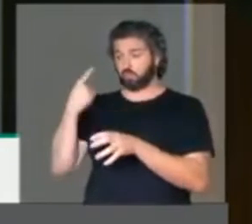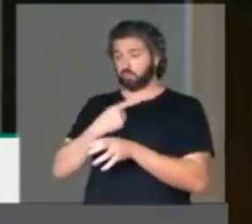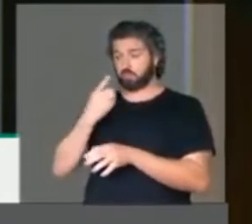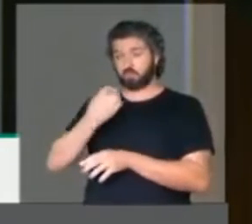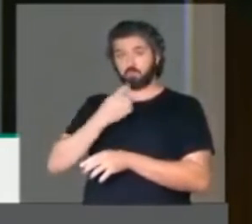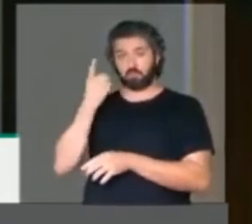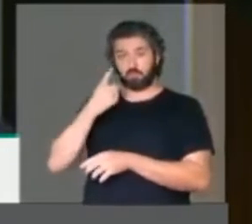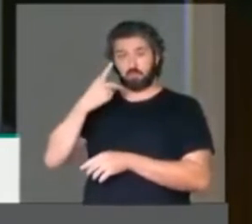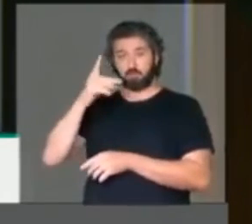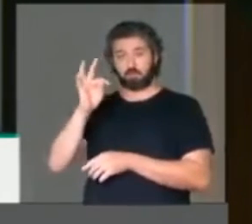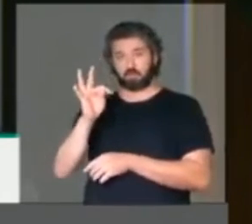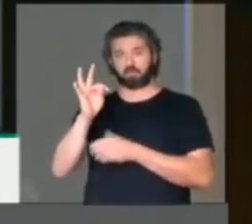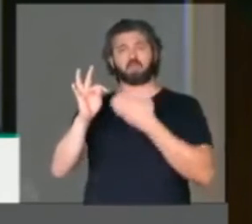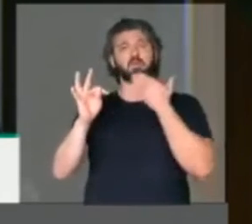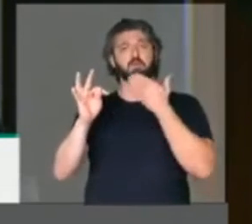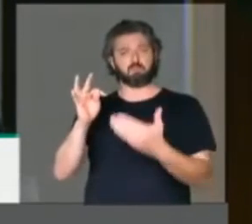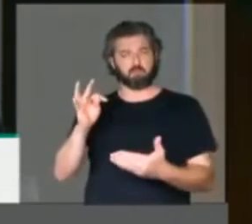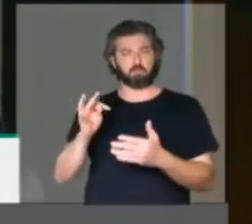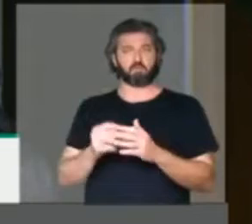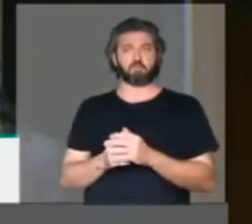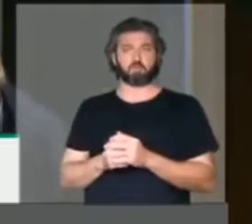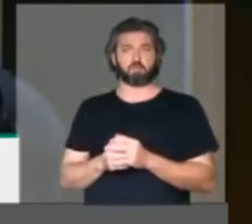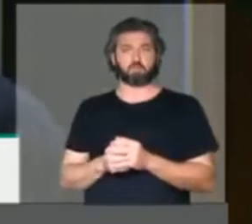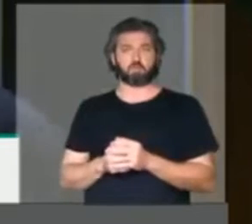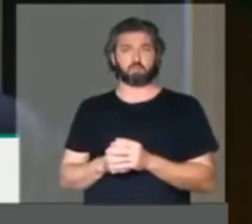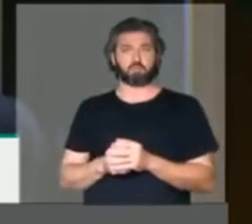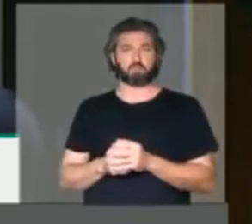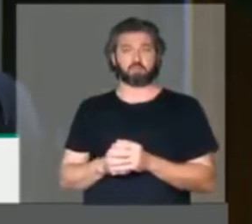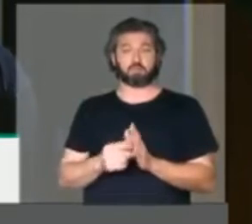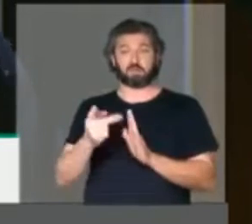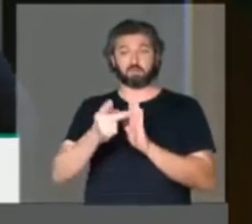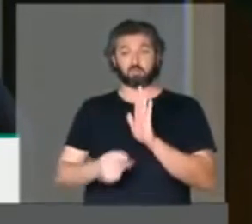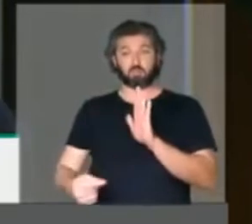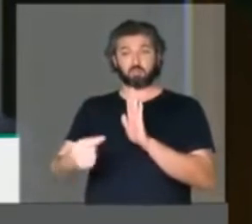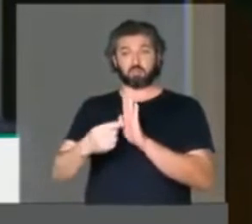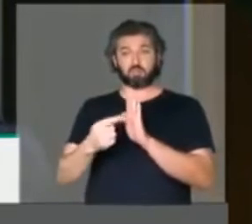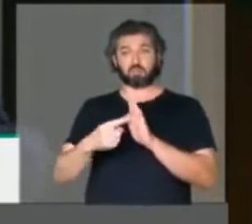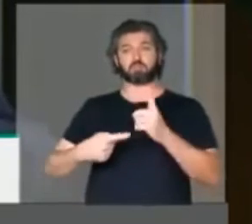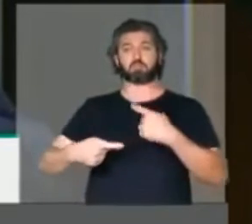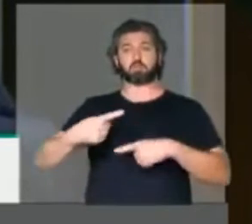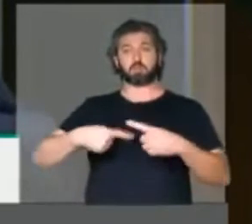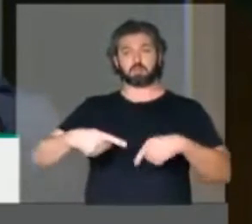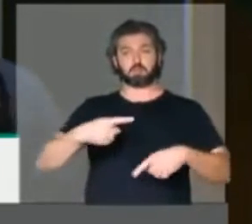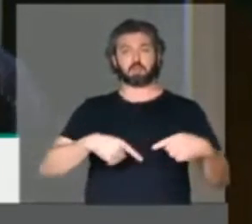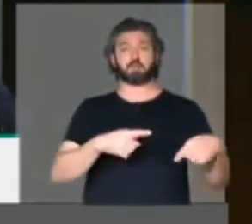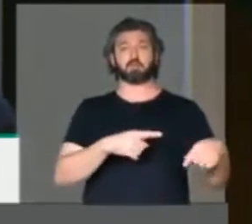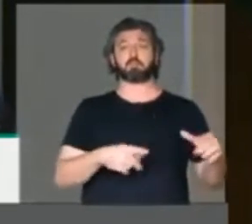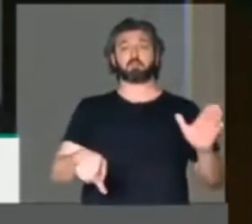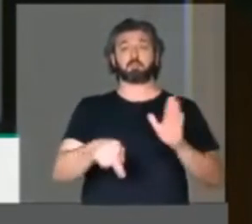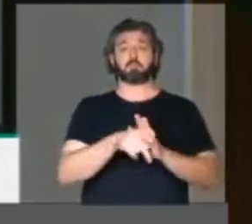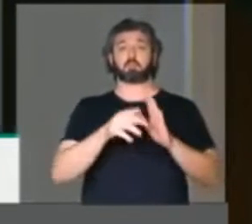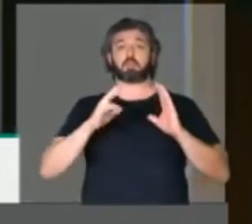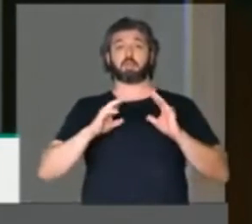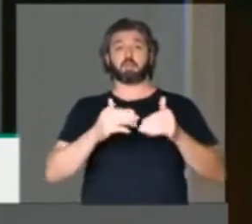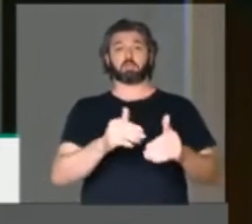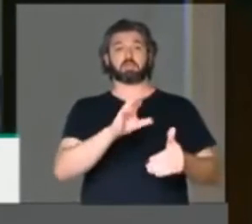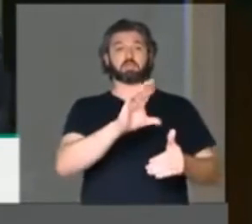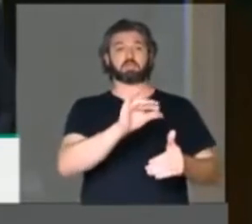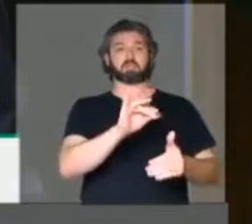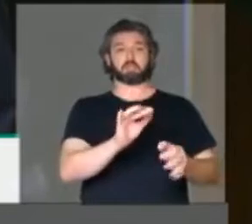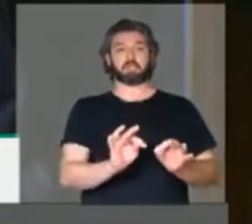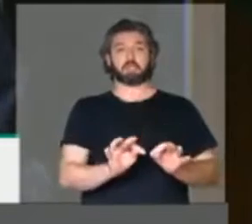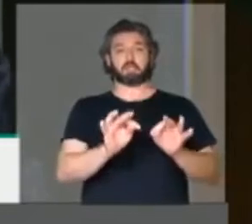é favorável a que esse projeto tramite na Comissão de Ciência e